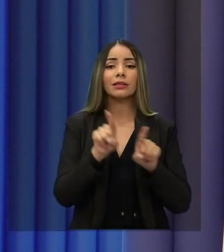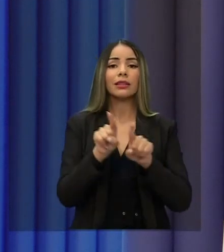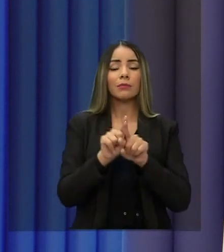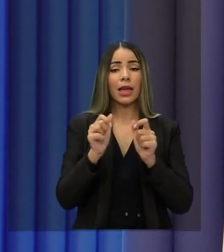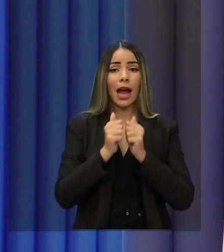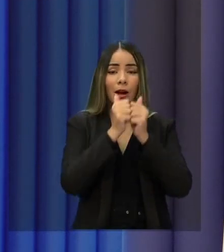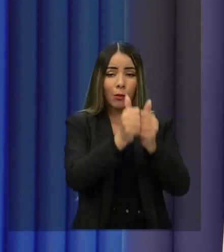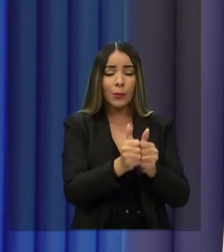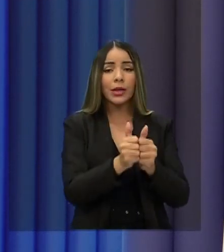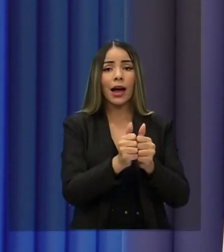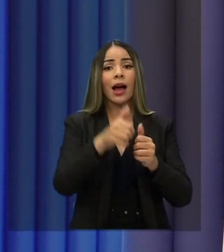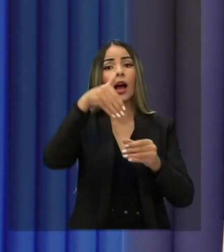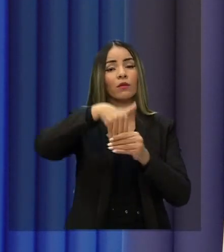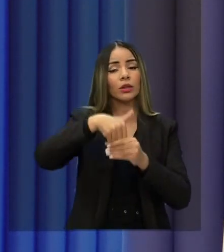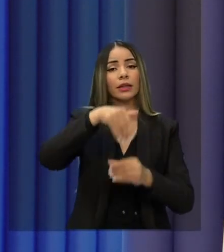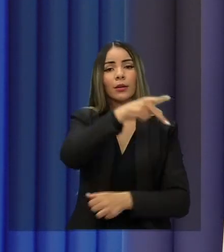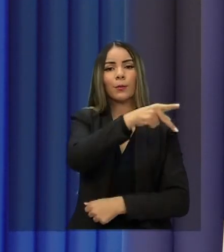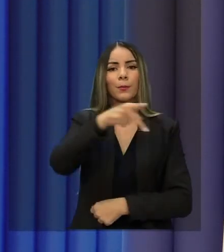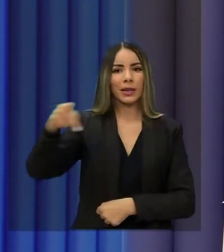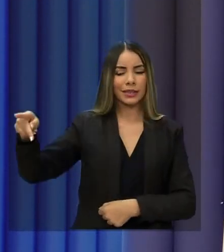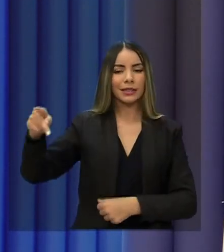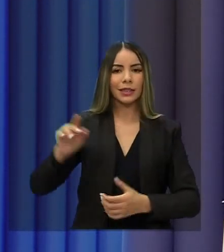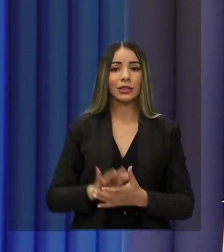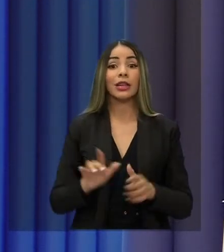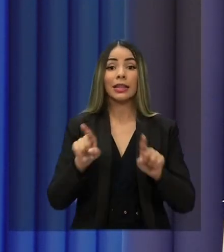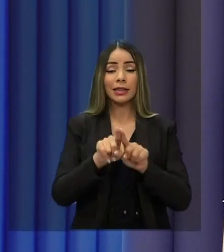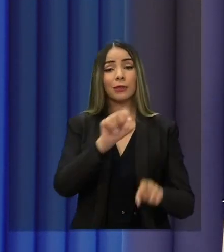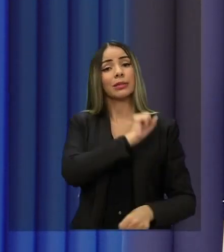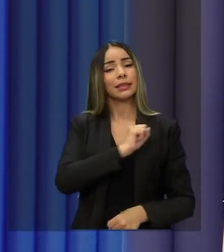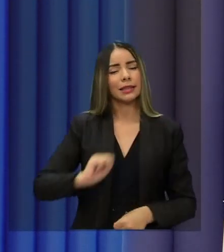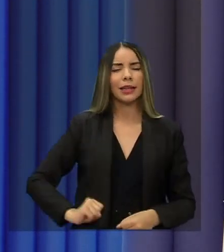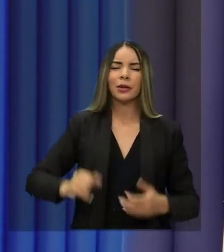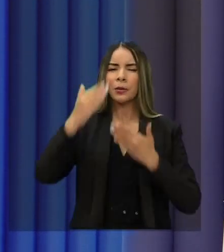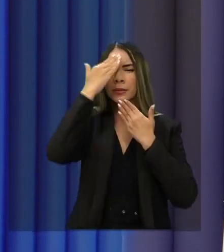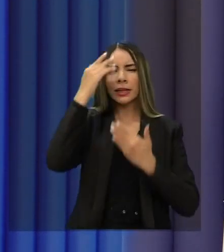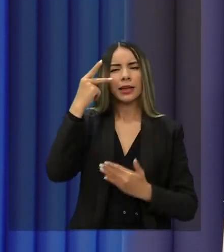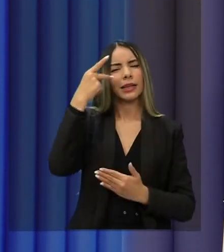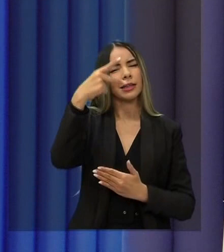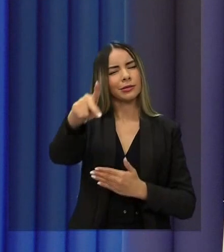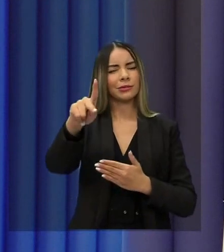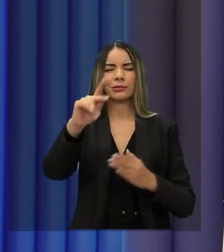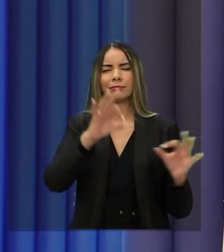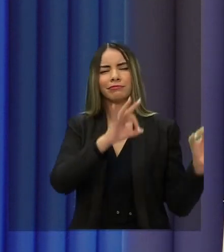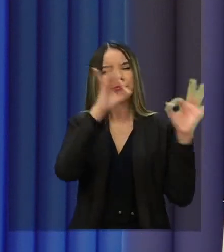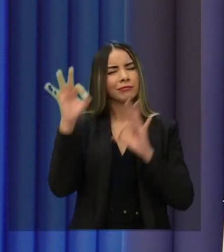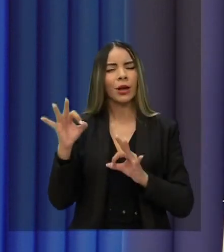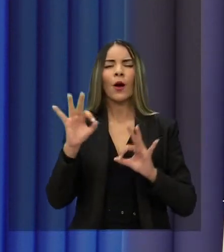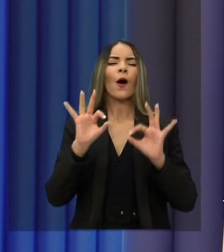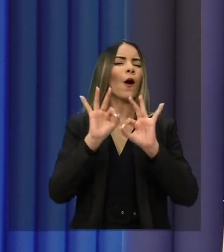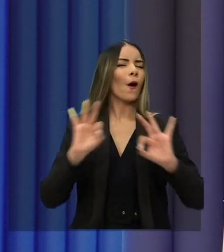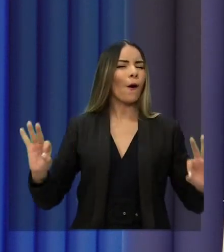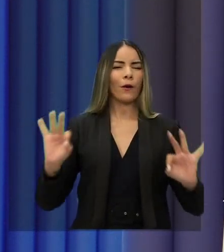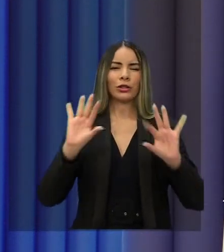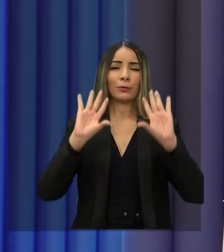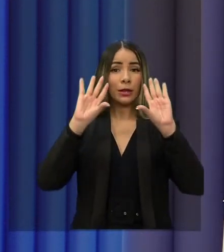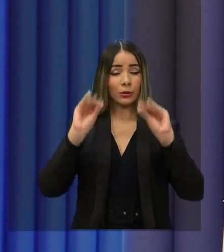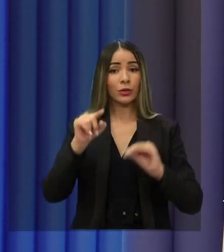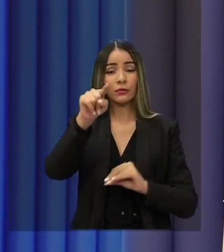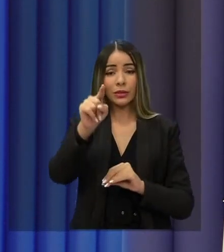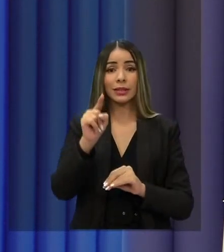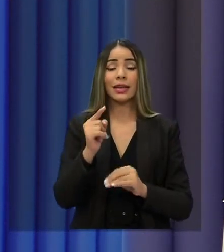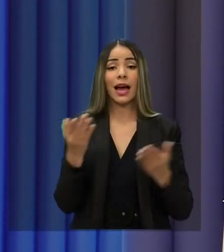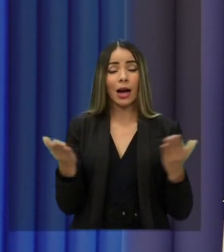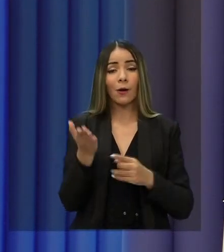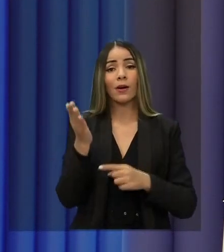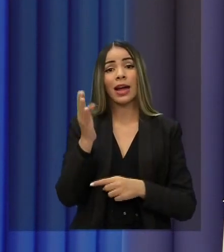votação para presidente da República e senador. Muito obrigada pela sua companhia e uma excelente noite. Fique agora com o filme Spix,